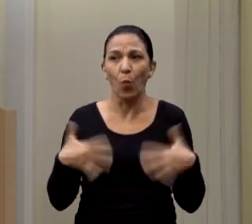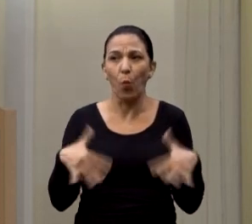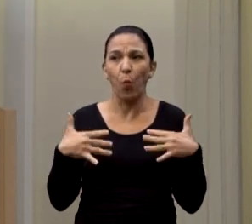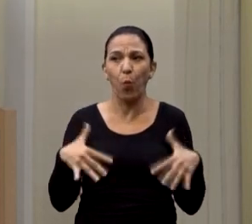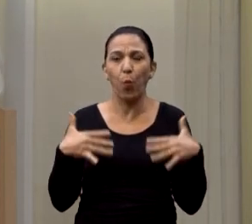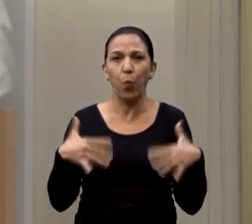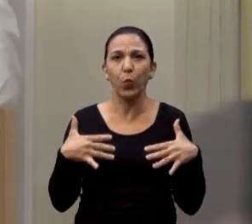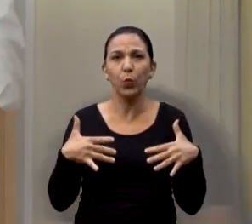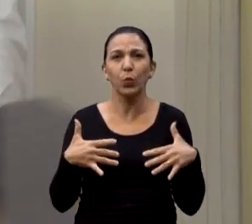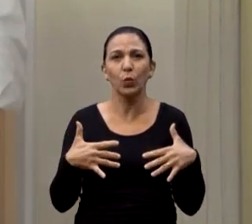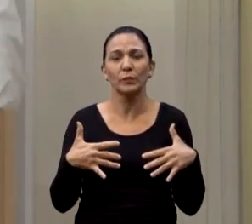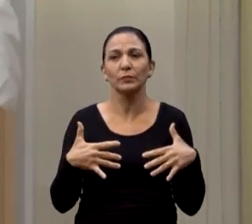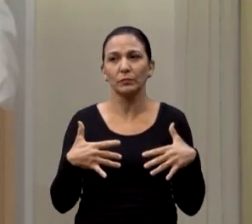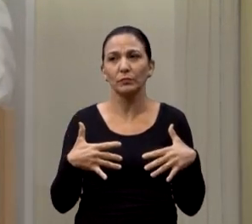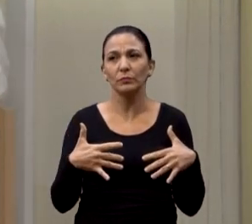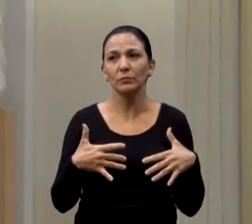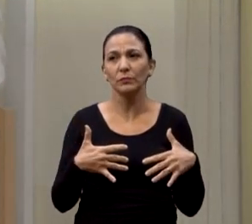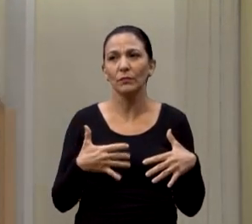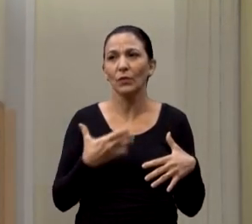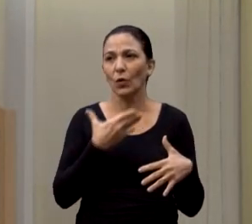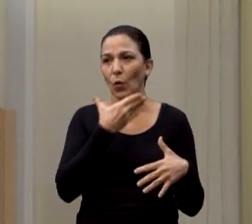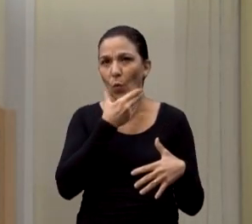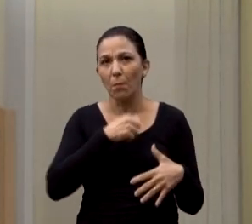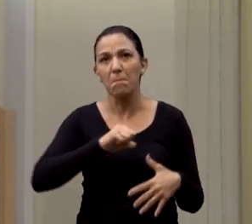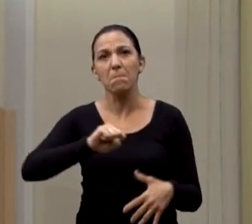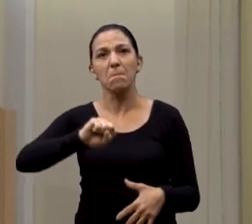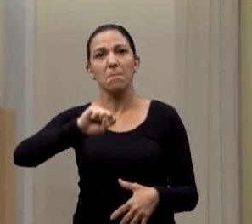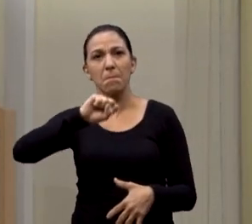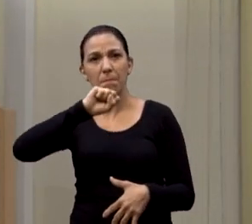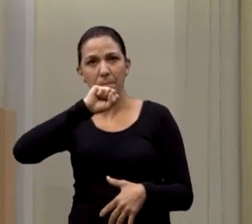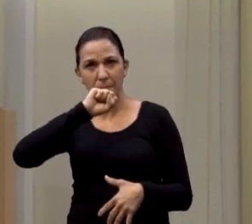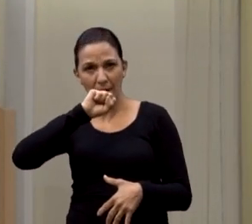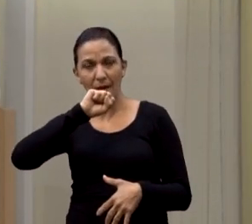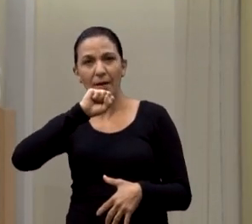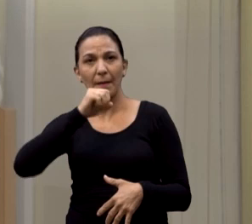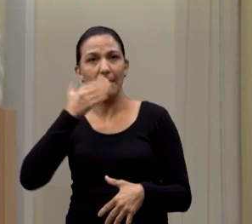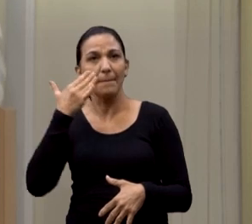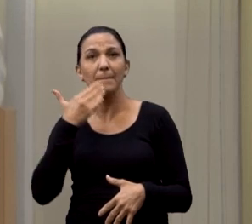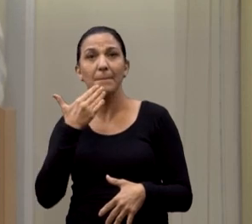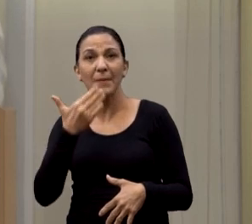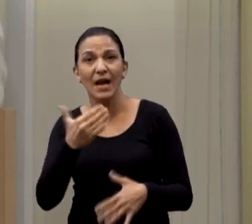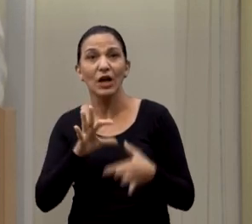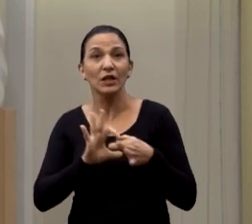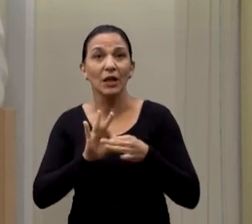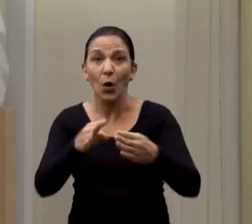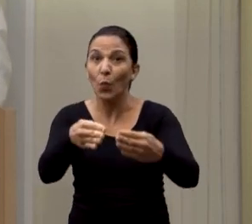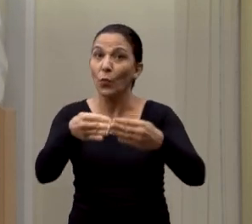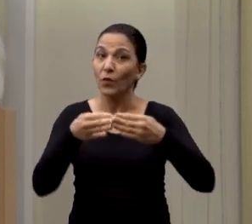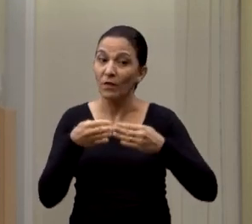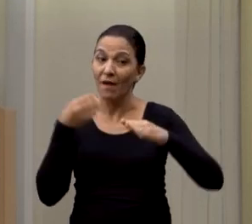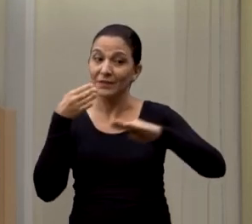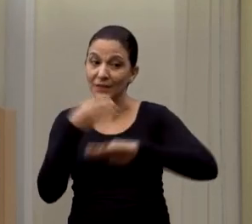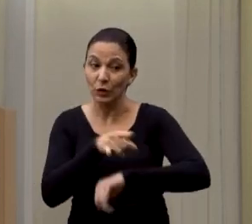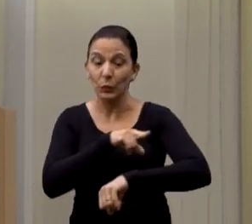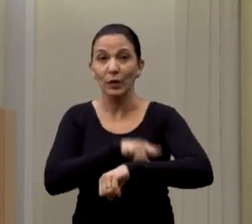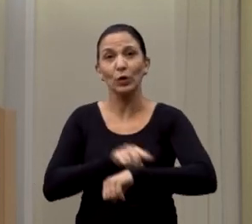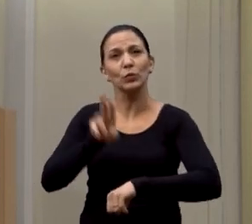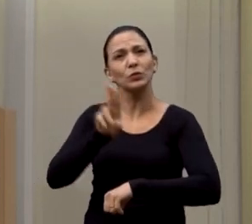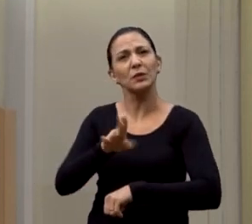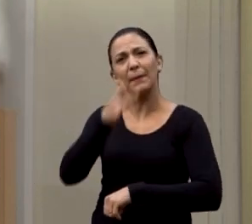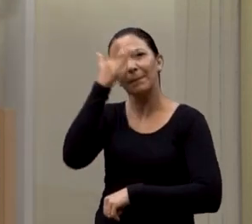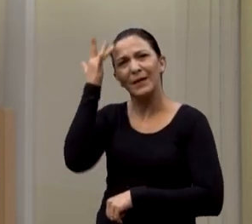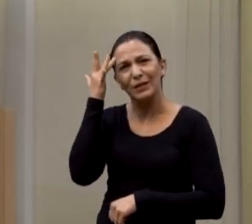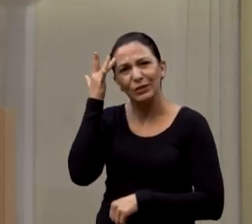O pai se desloca até o terceiro. Pede acesso à escola. E o terceiro vai